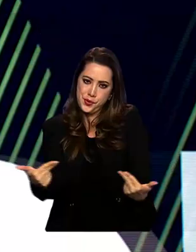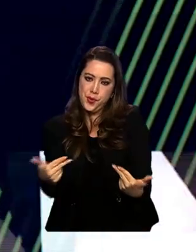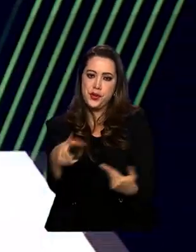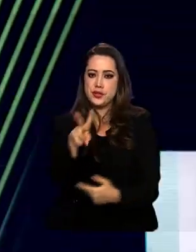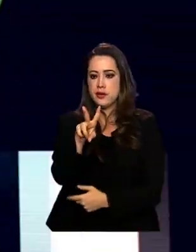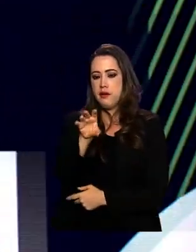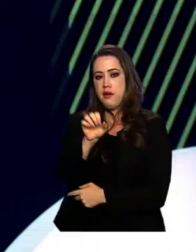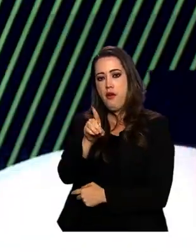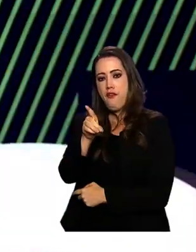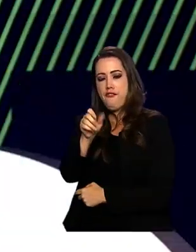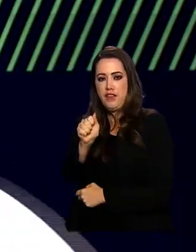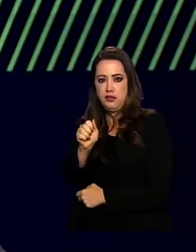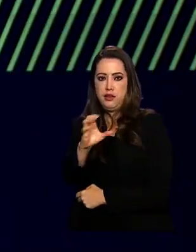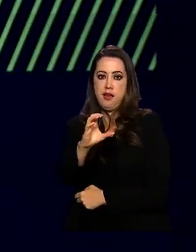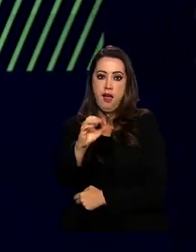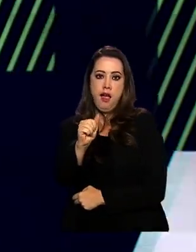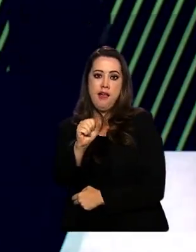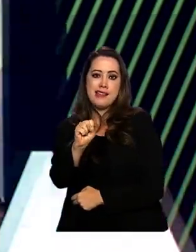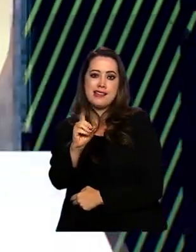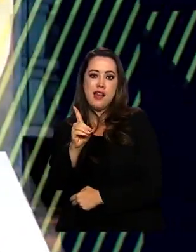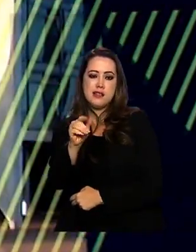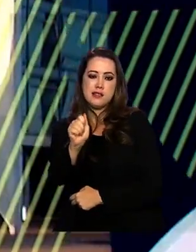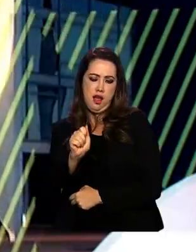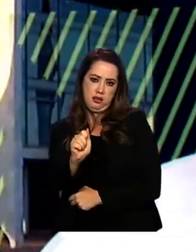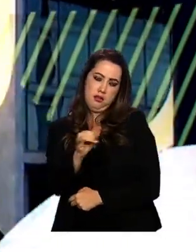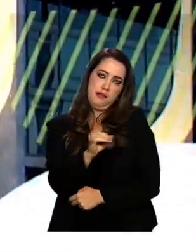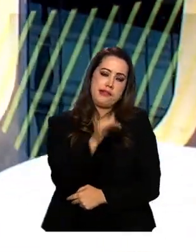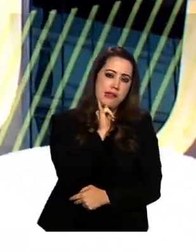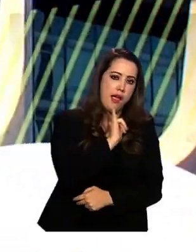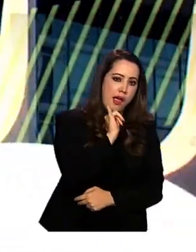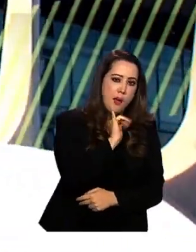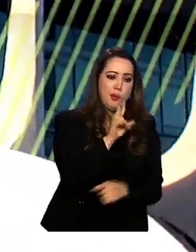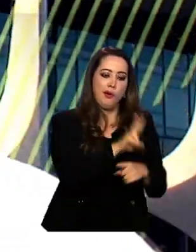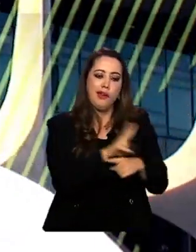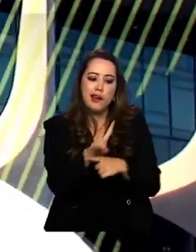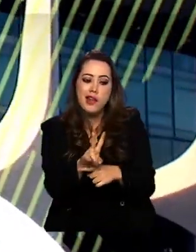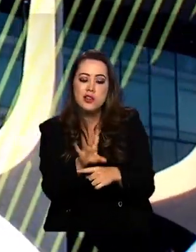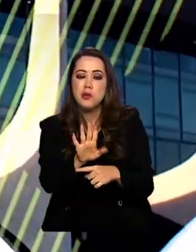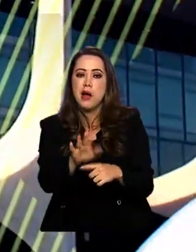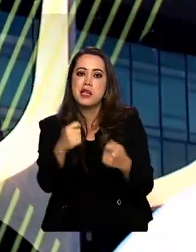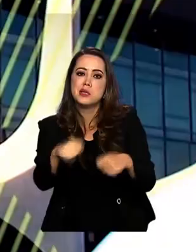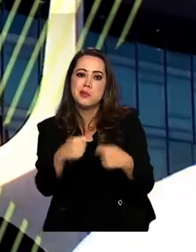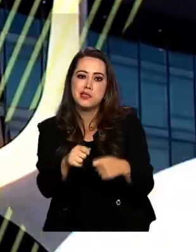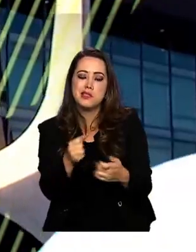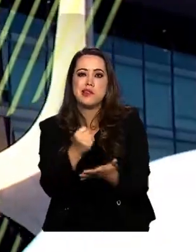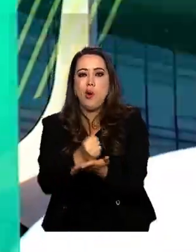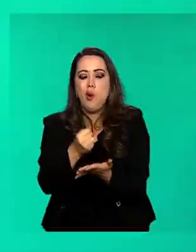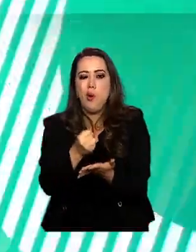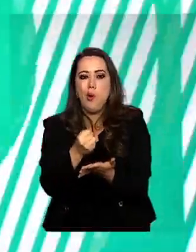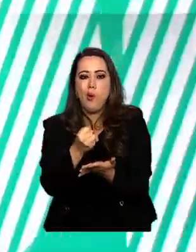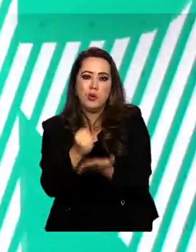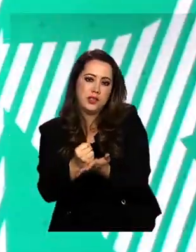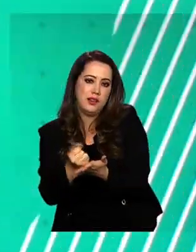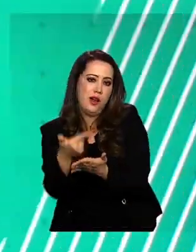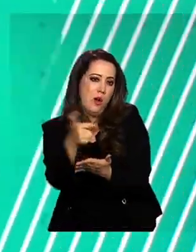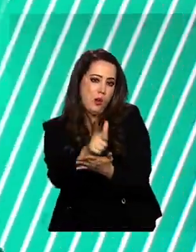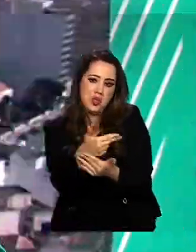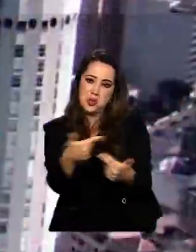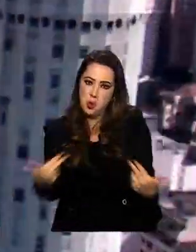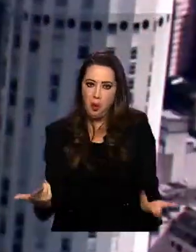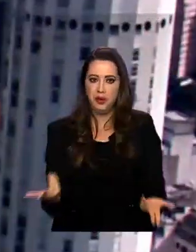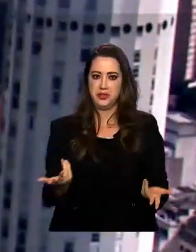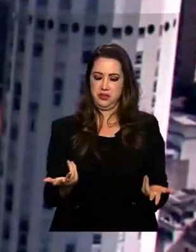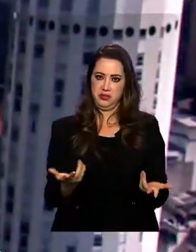quando bancos condicionam a liberação do crédito à aquisição de outros produtos, como consórcios e seguros, por exemplo.